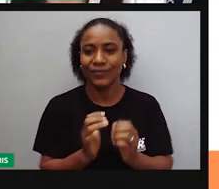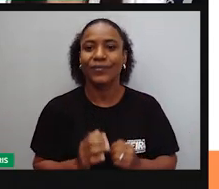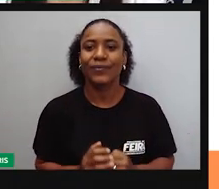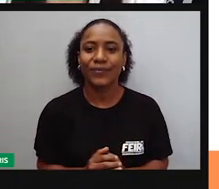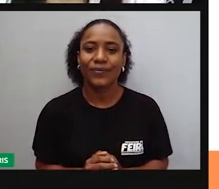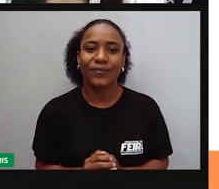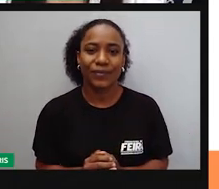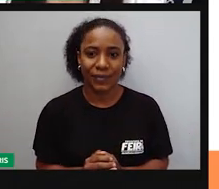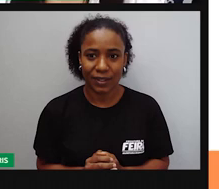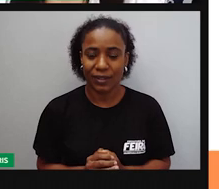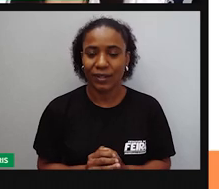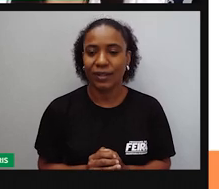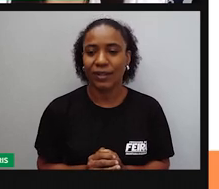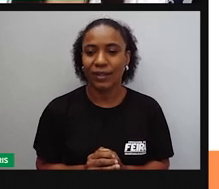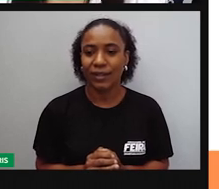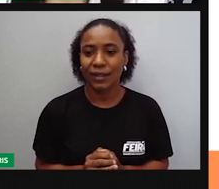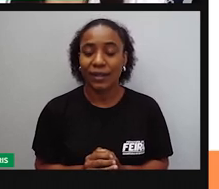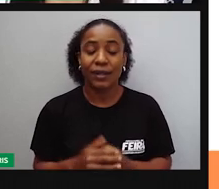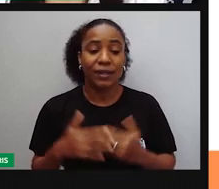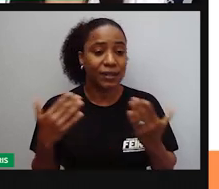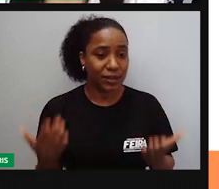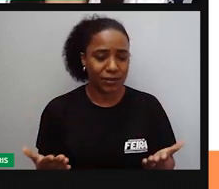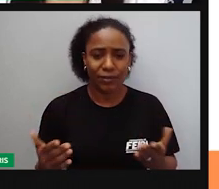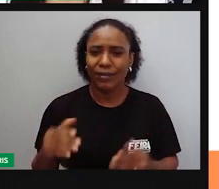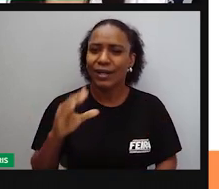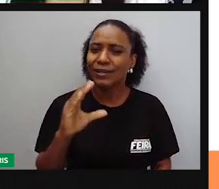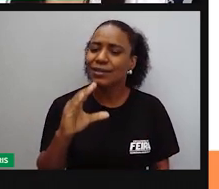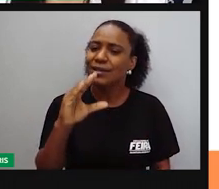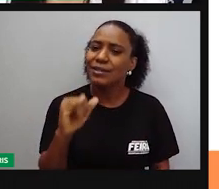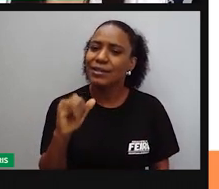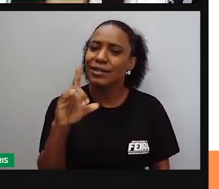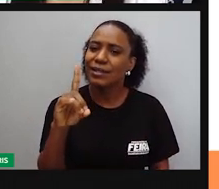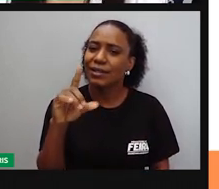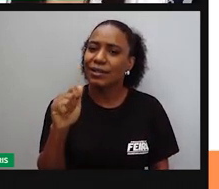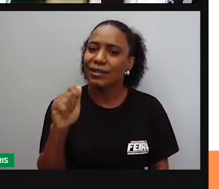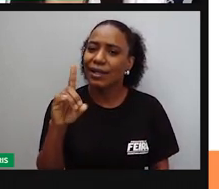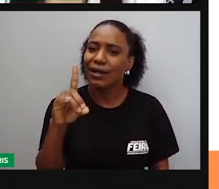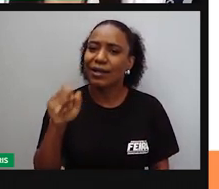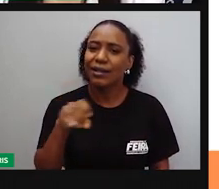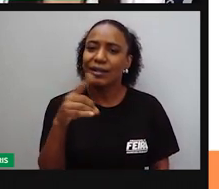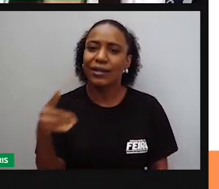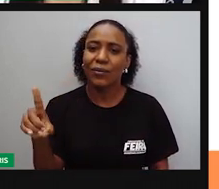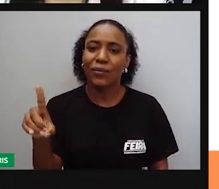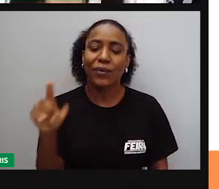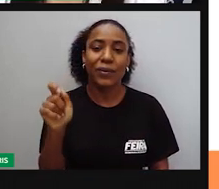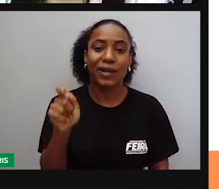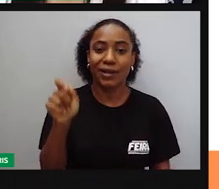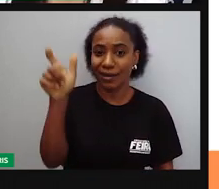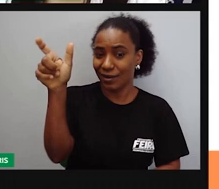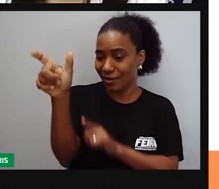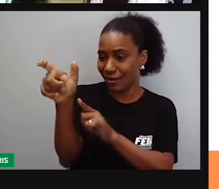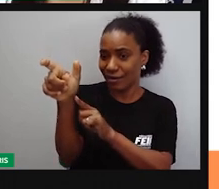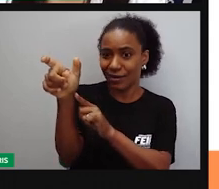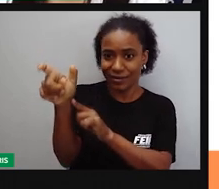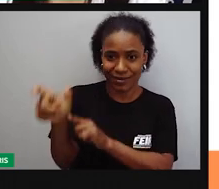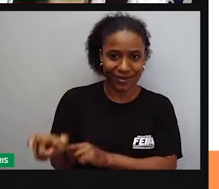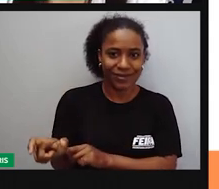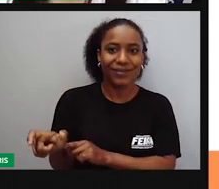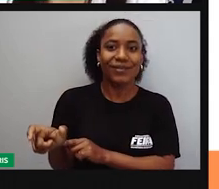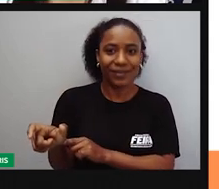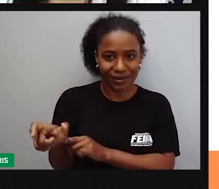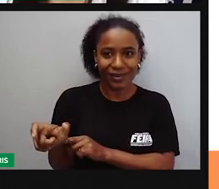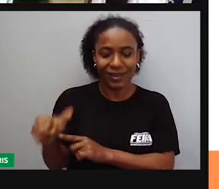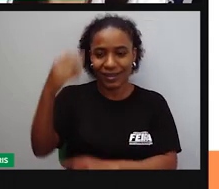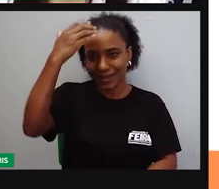daquela comunidade. E cidadão? Cidadão é o indivíduo que vive de acordo com um conjunto